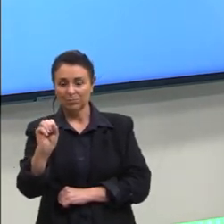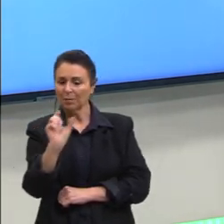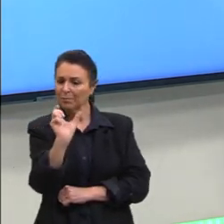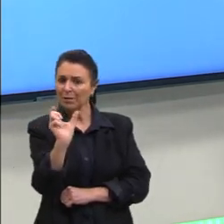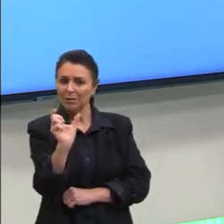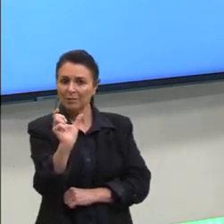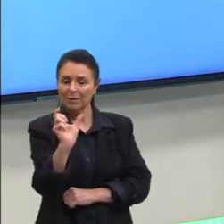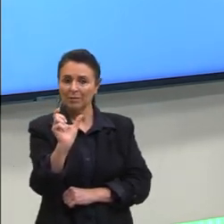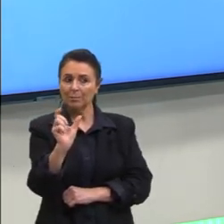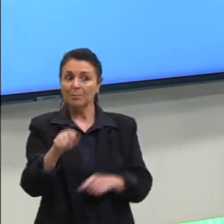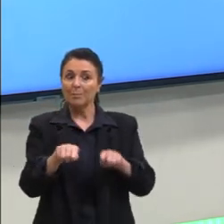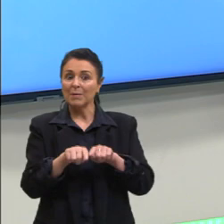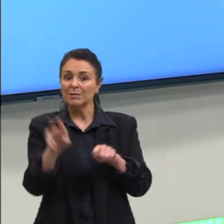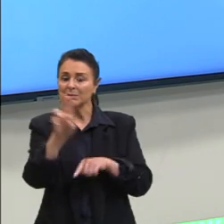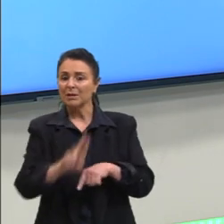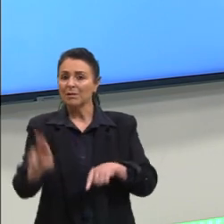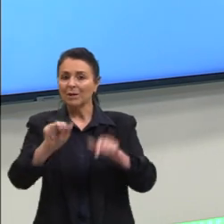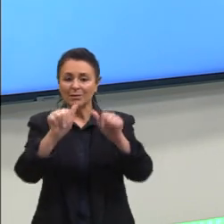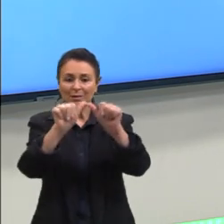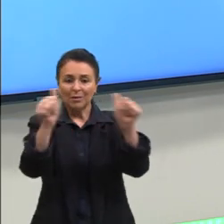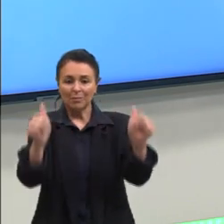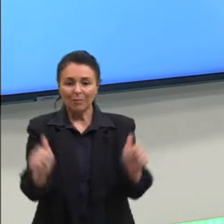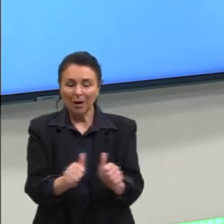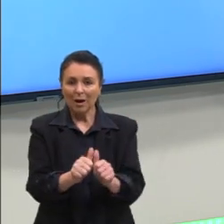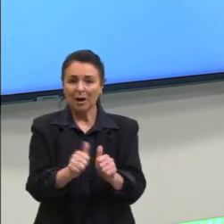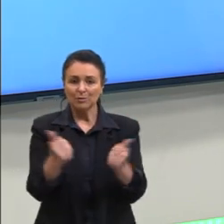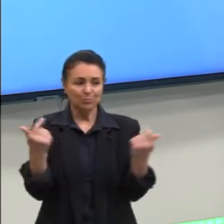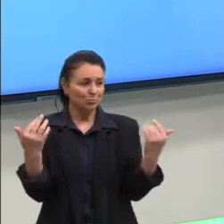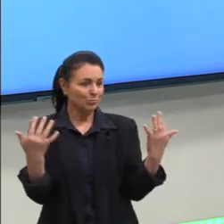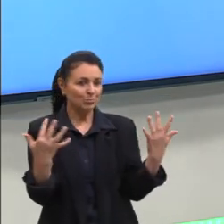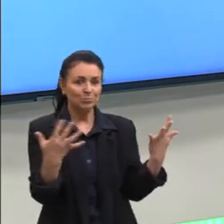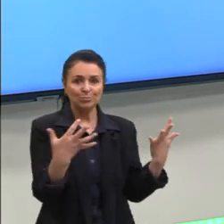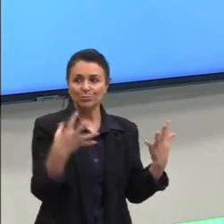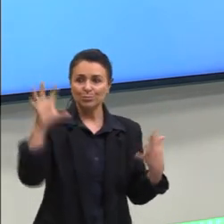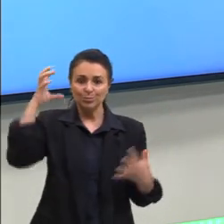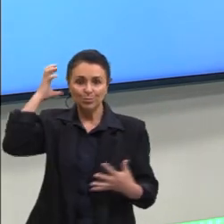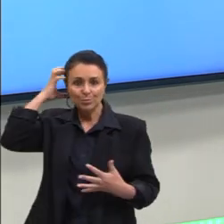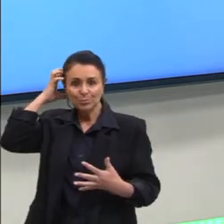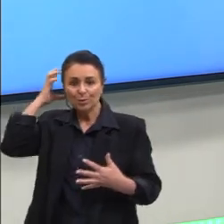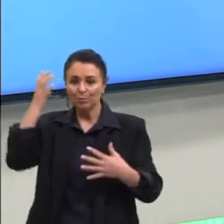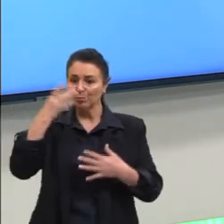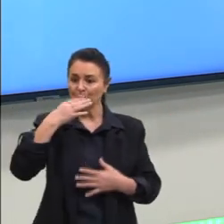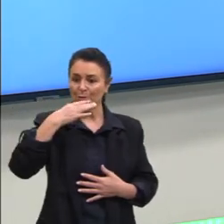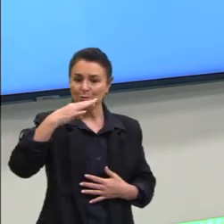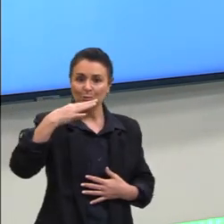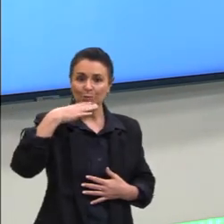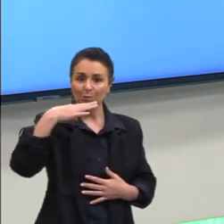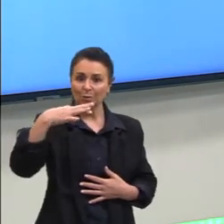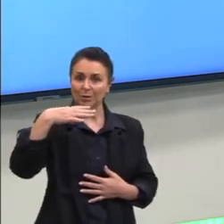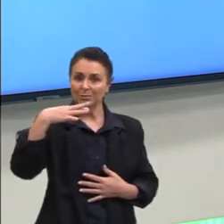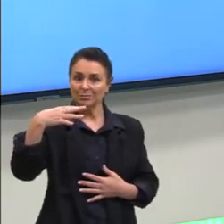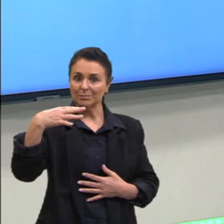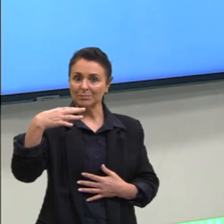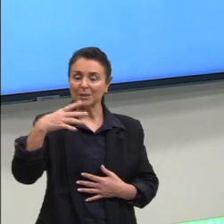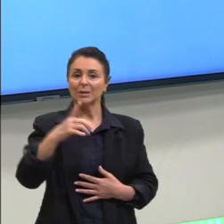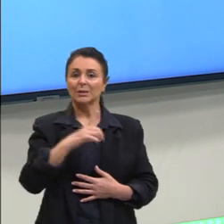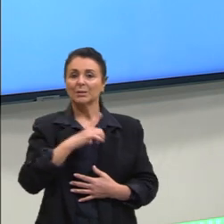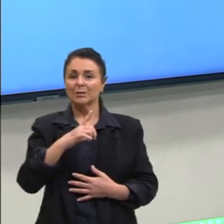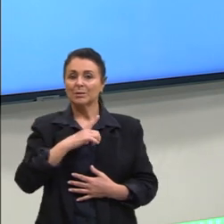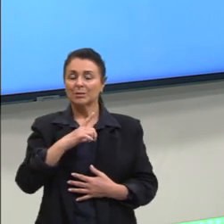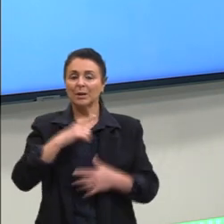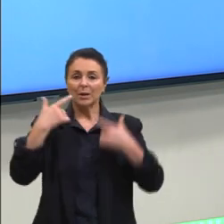explorar a imagem, vai explorar o gesto, talvez o som, as cores. então nós teremos a